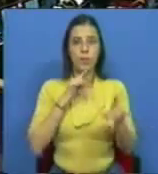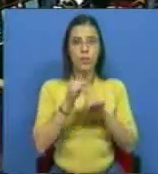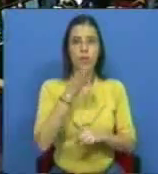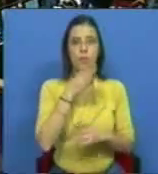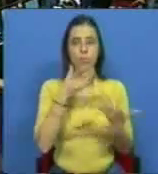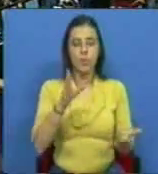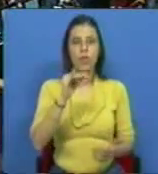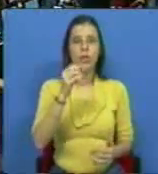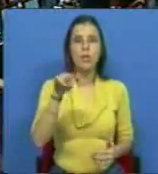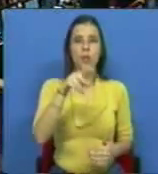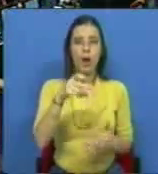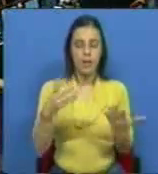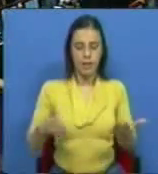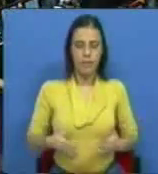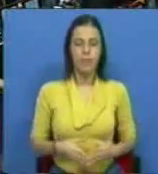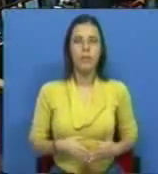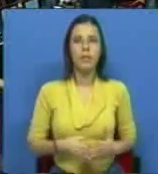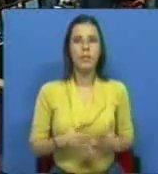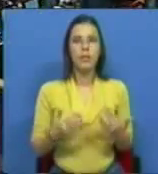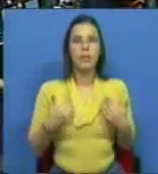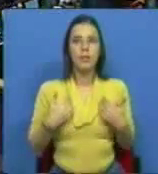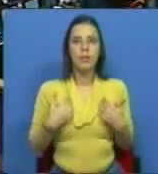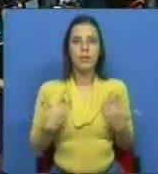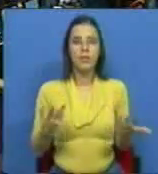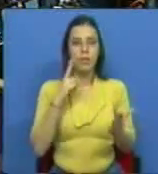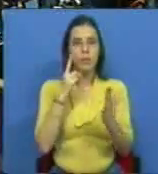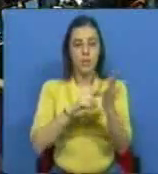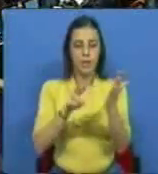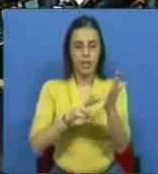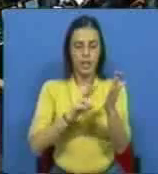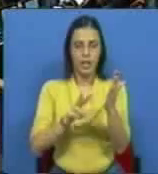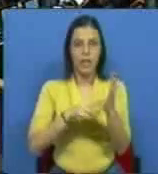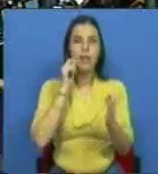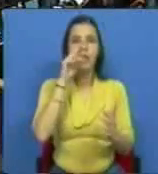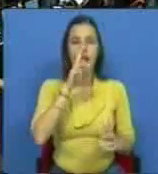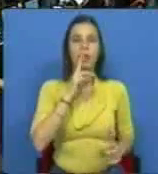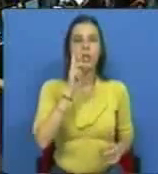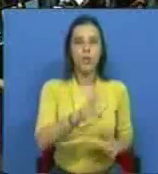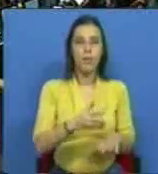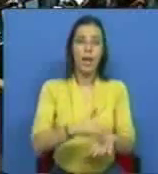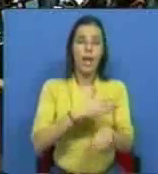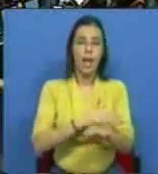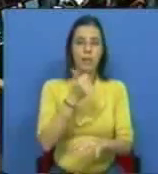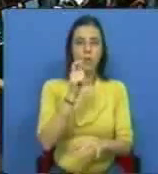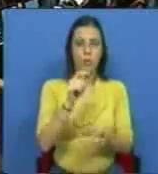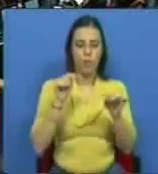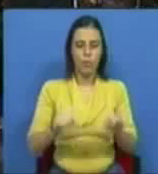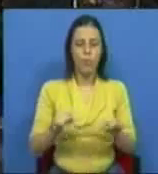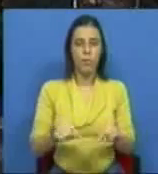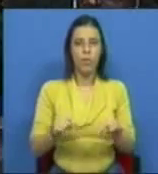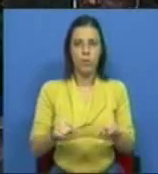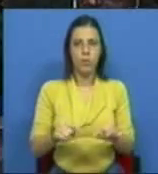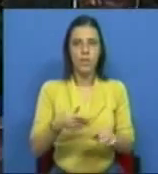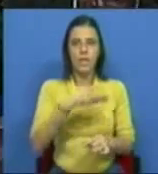Está na Sónia Furtuzinhos. Vamos ler quem respondeu antes do Bloco aqui hoje